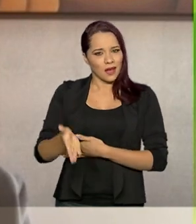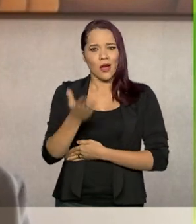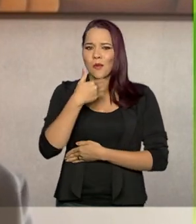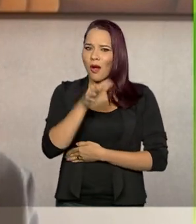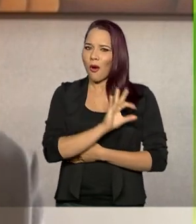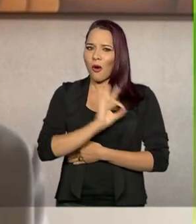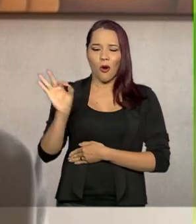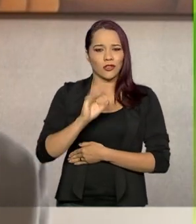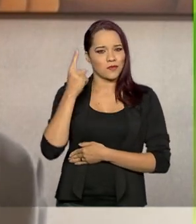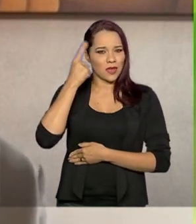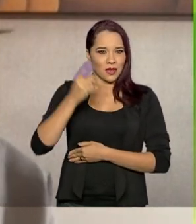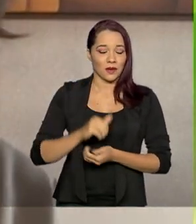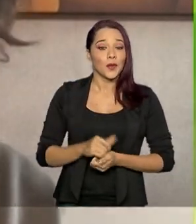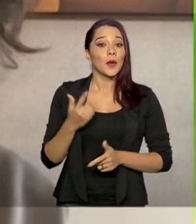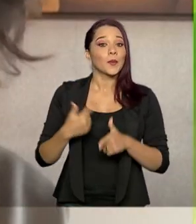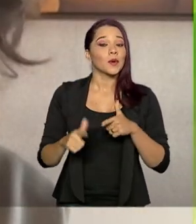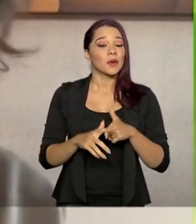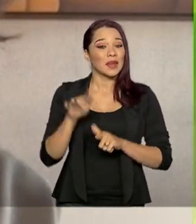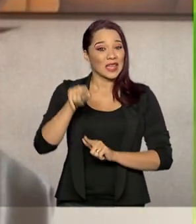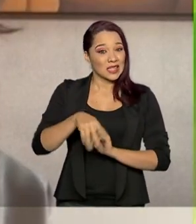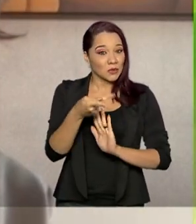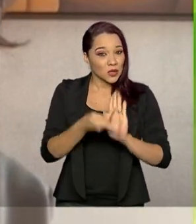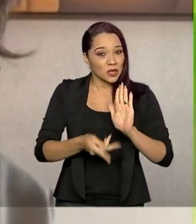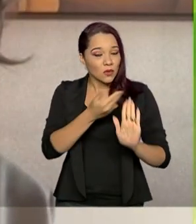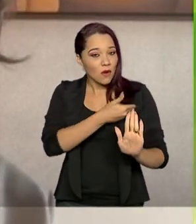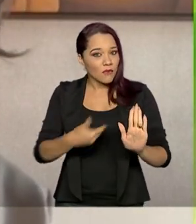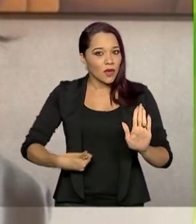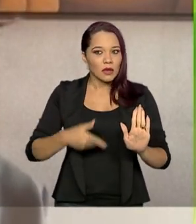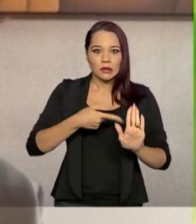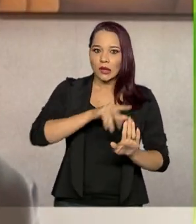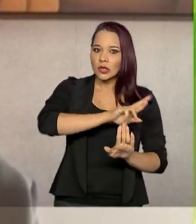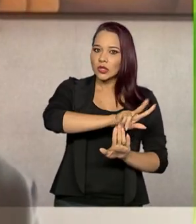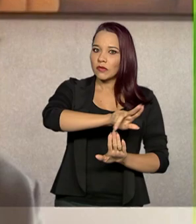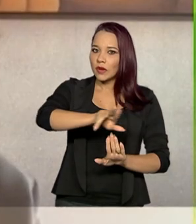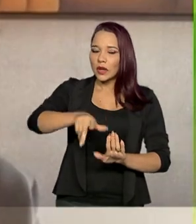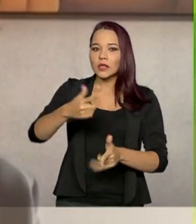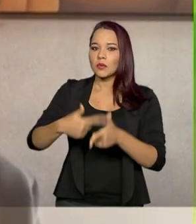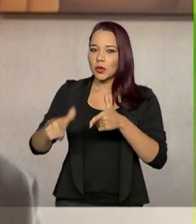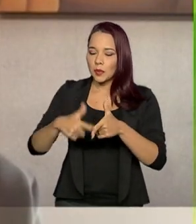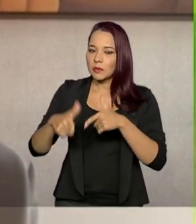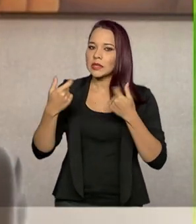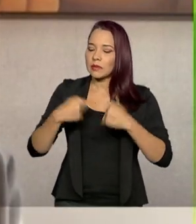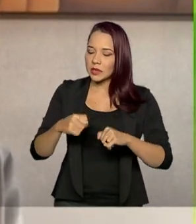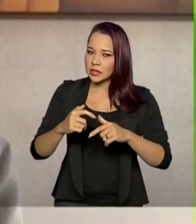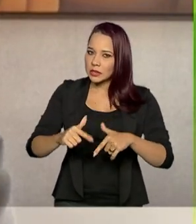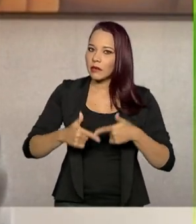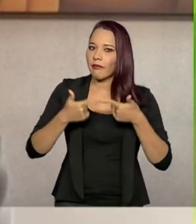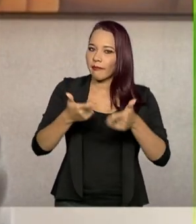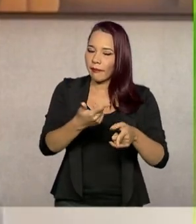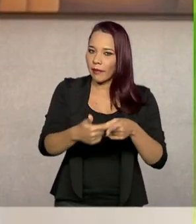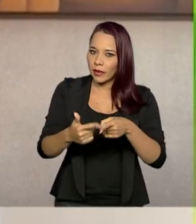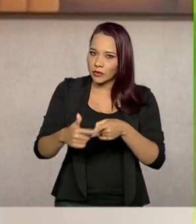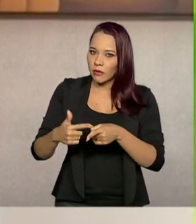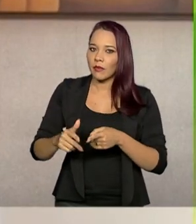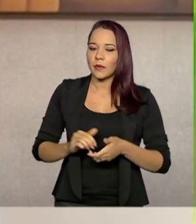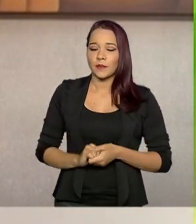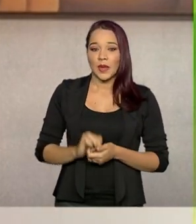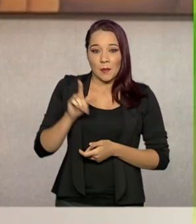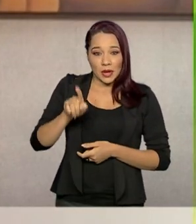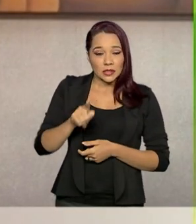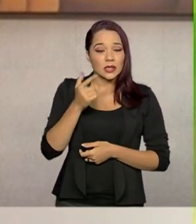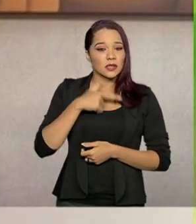ótima ideia. O problema é que esse projeto do governo tem diversos problemas que a gente precisa enfrentar, mas essa seria uma alteração